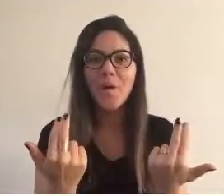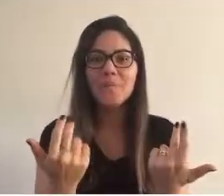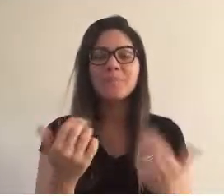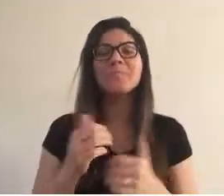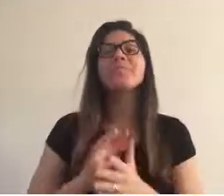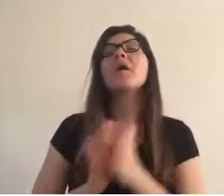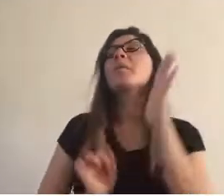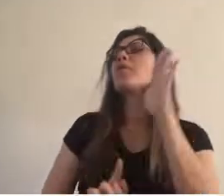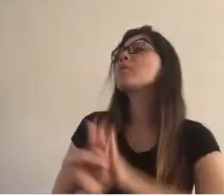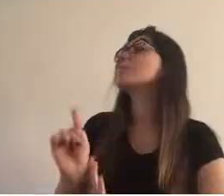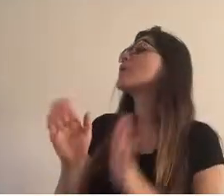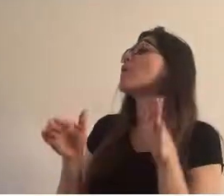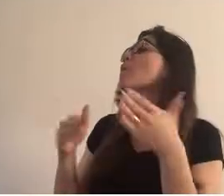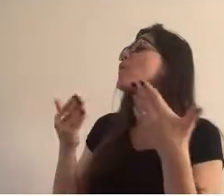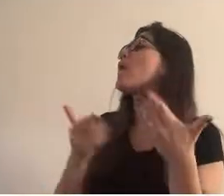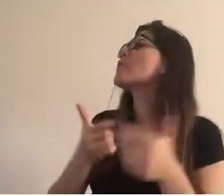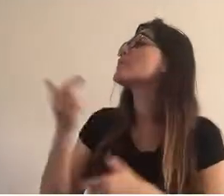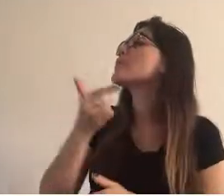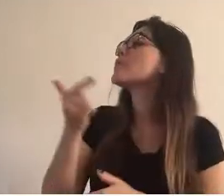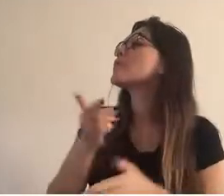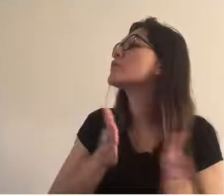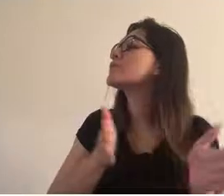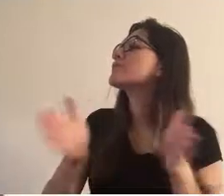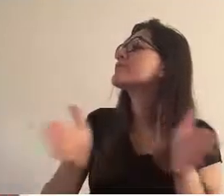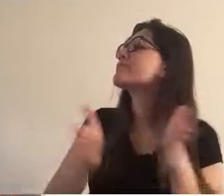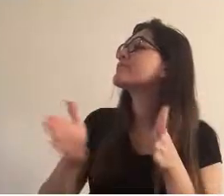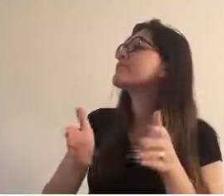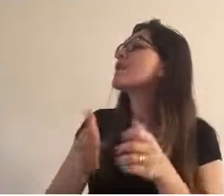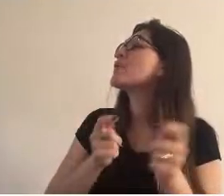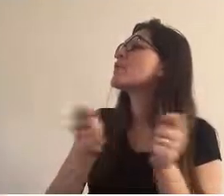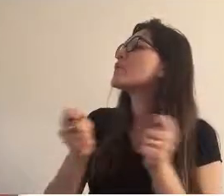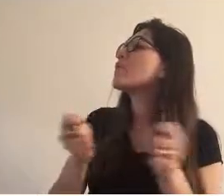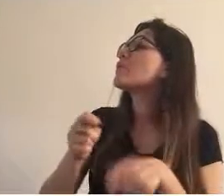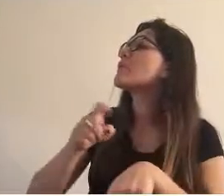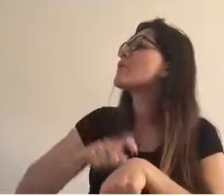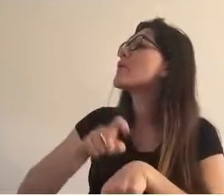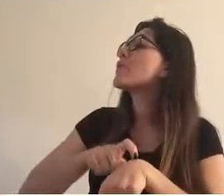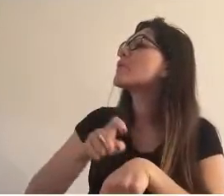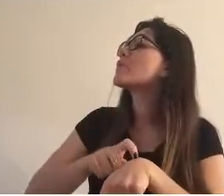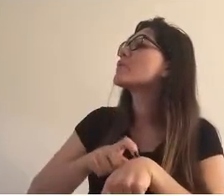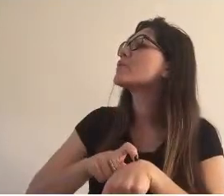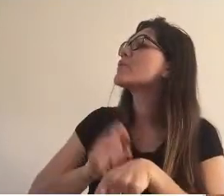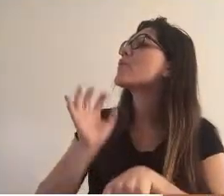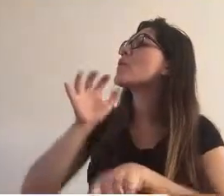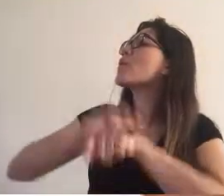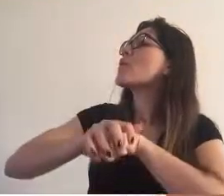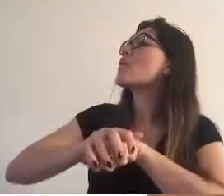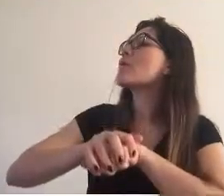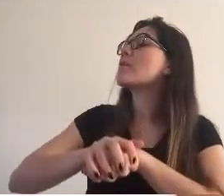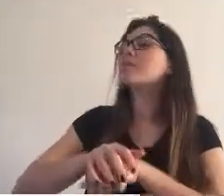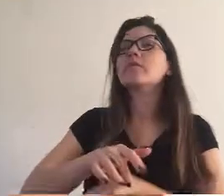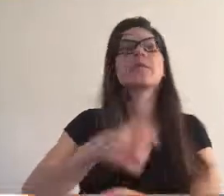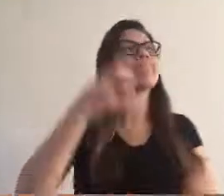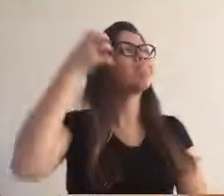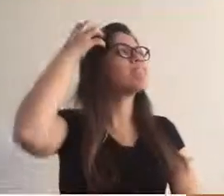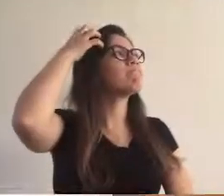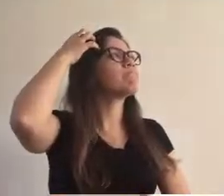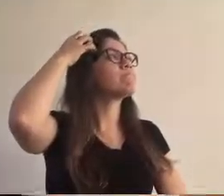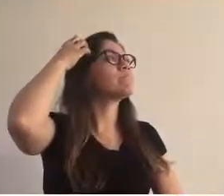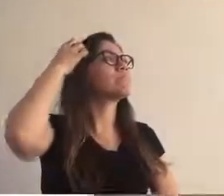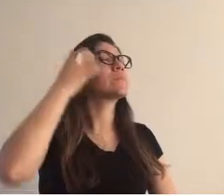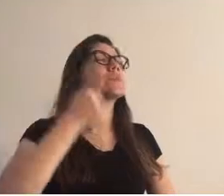a mesma matéria e lhe pergunta qual foi o segundo ciclo econômico no período colonial. Você coça a cabeça,